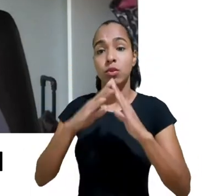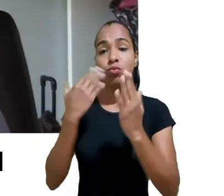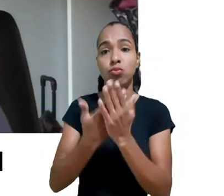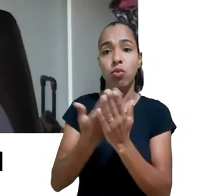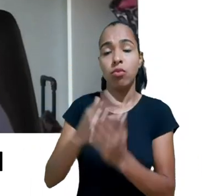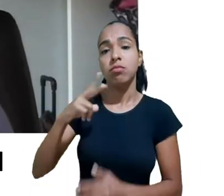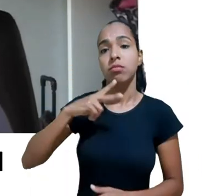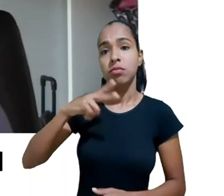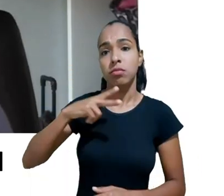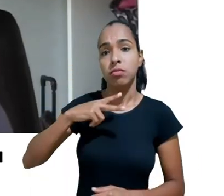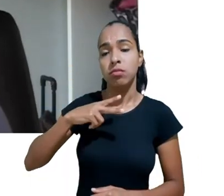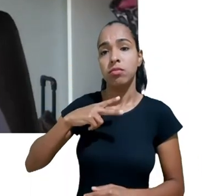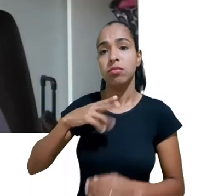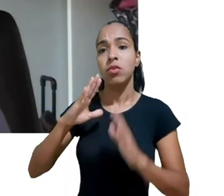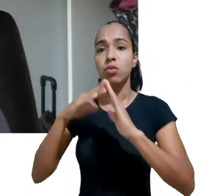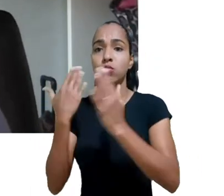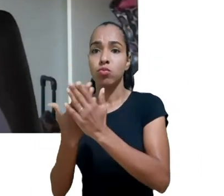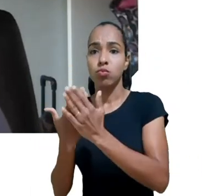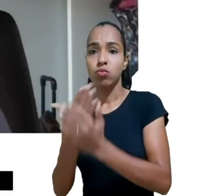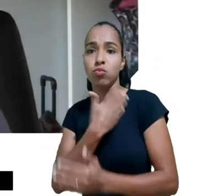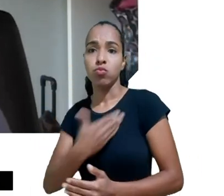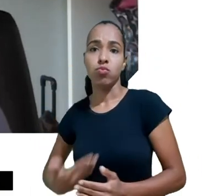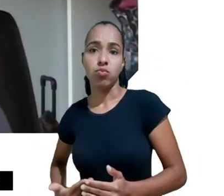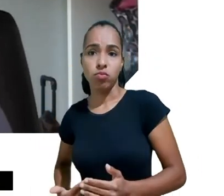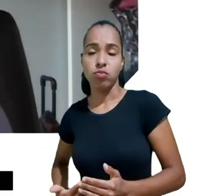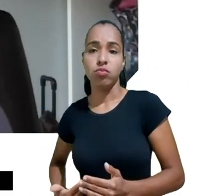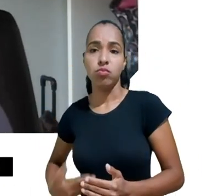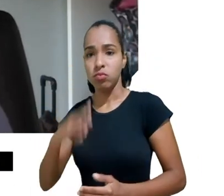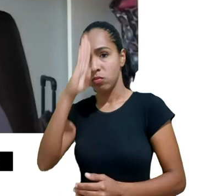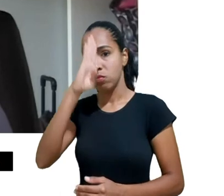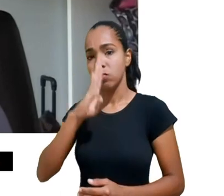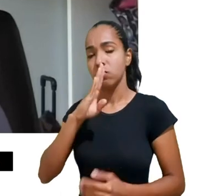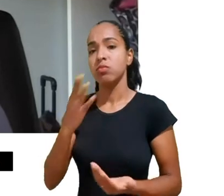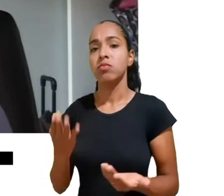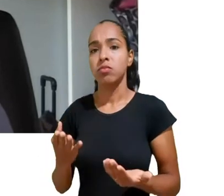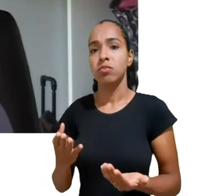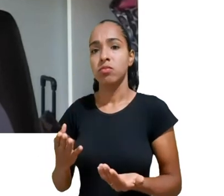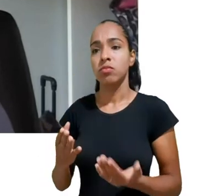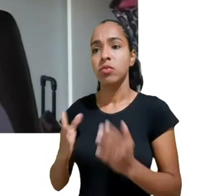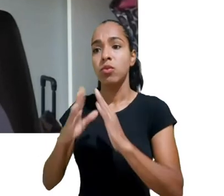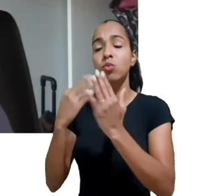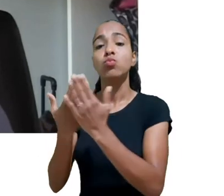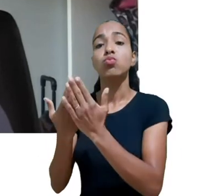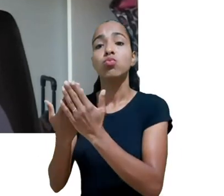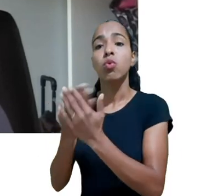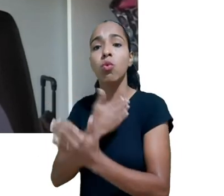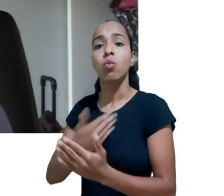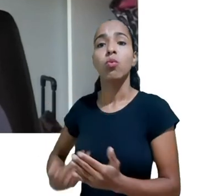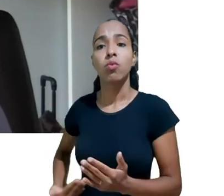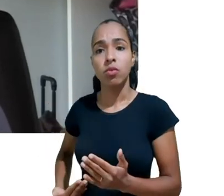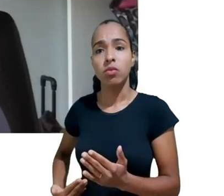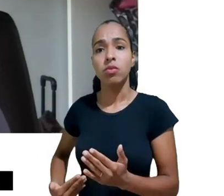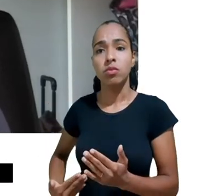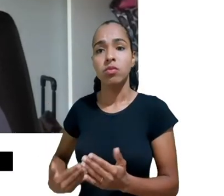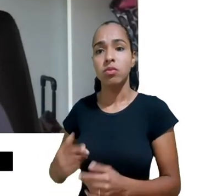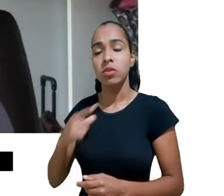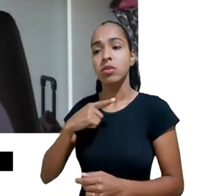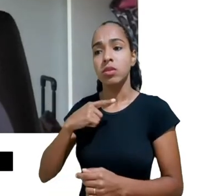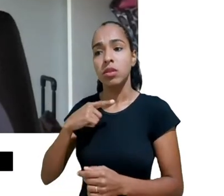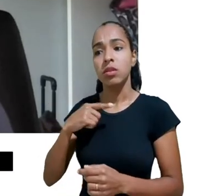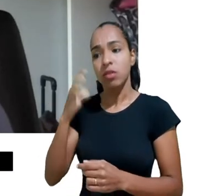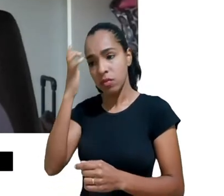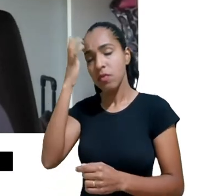a gente tem até um pouco mais de transparência de como é feito mas os sistemas das escolas privadas hoje são sistemas completamente